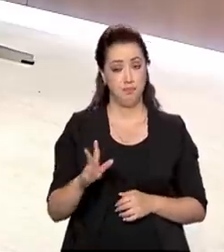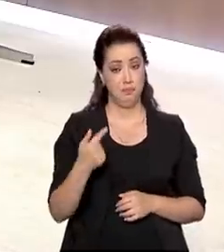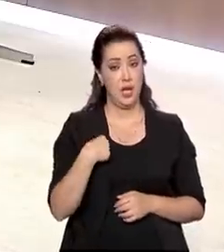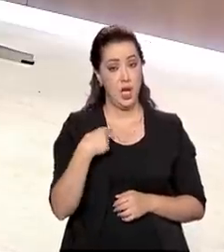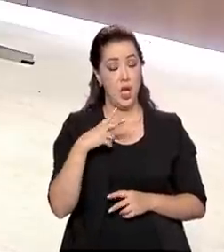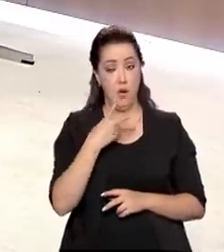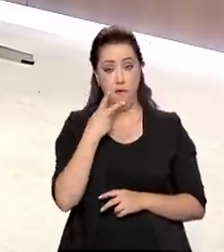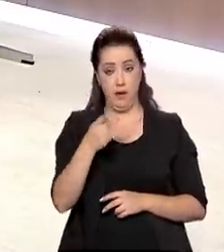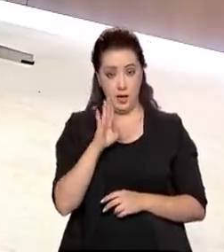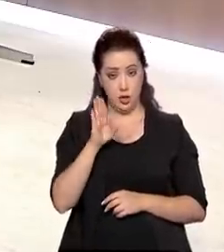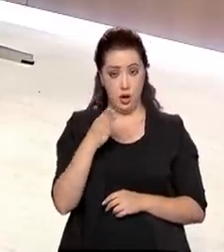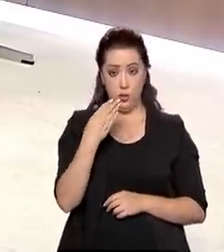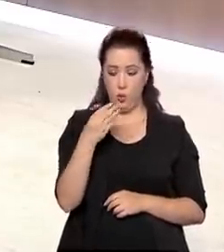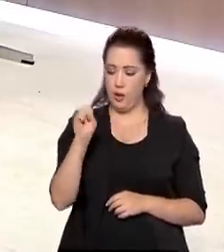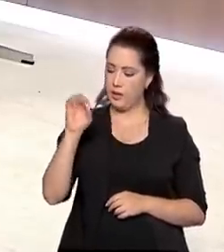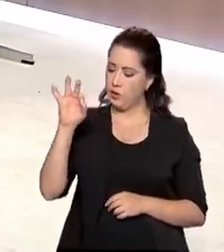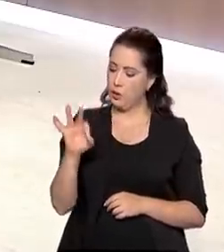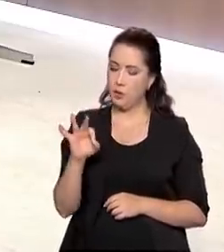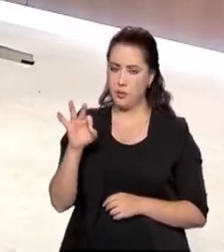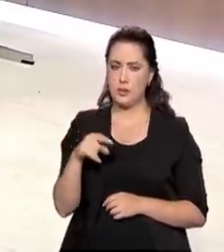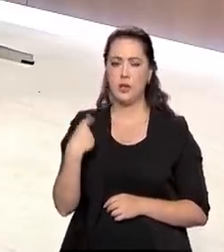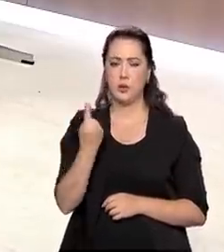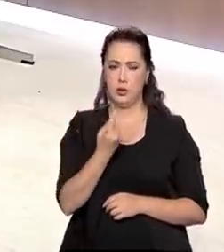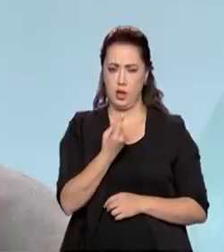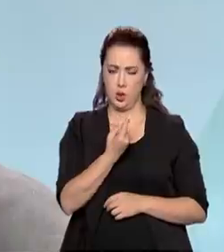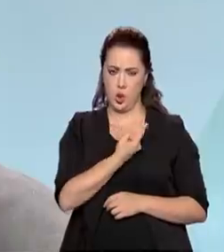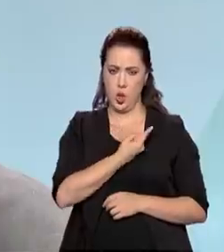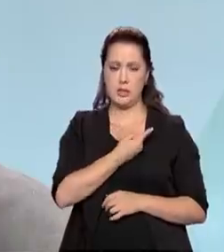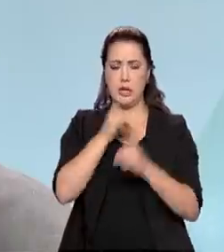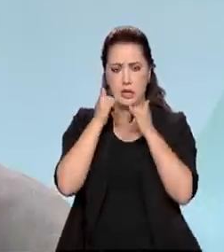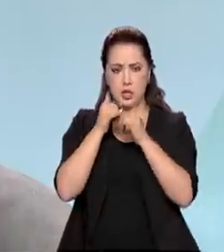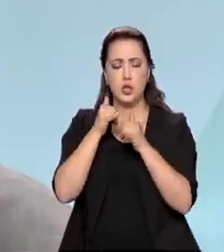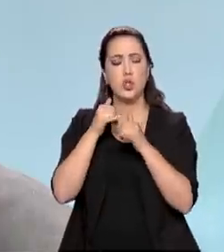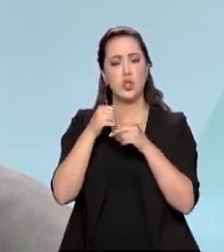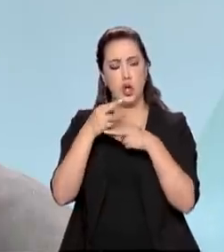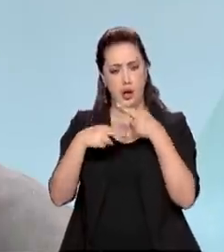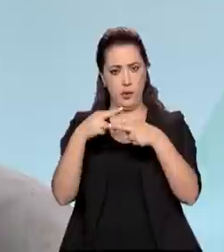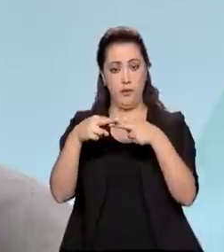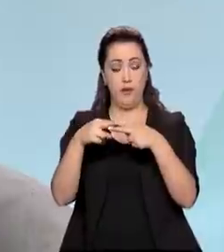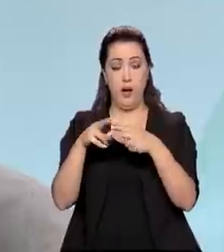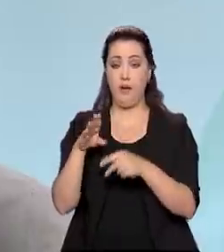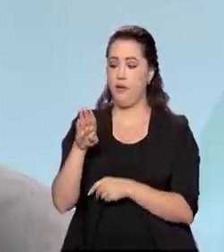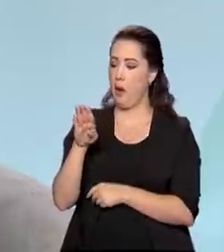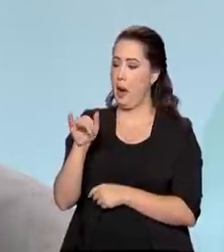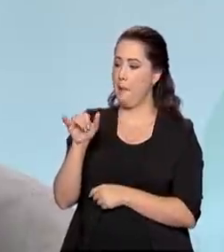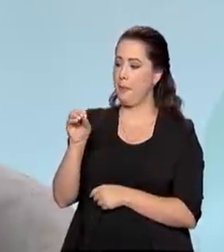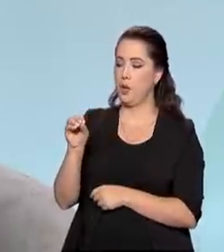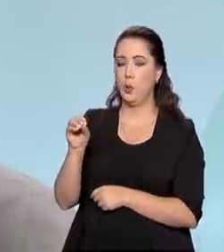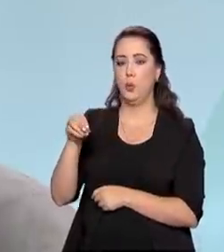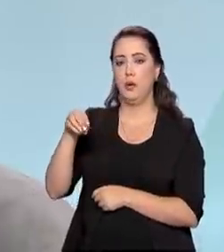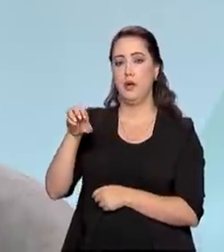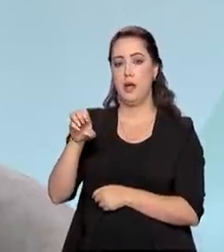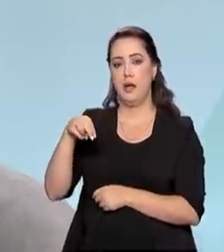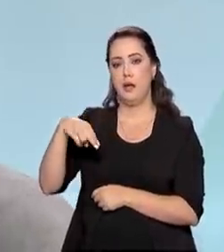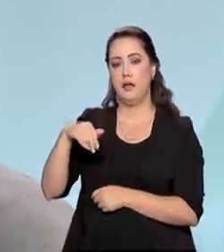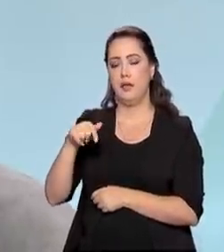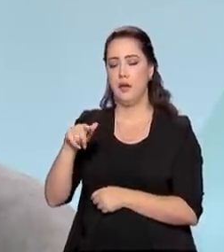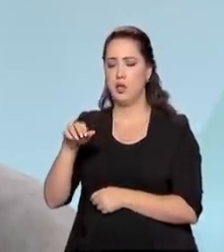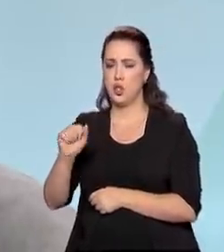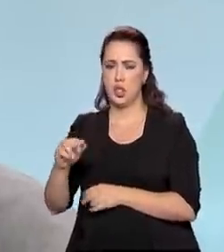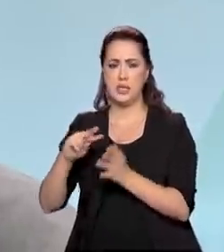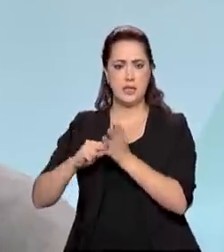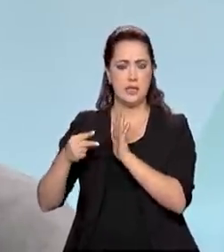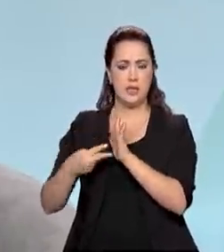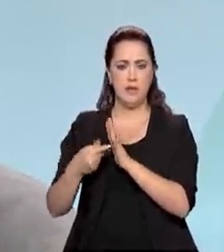A bioenergia representa 27%. Então, é uma quantidade enorme de renováveis